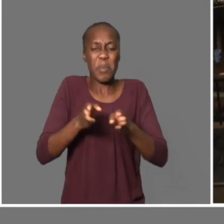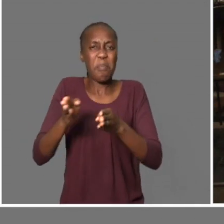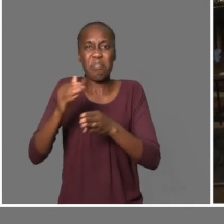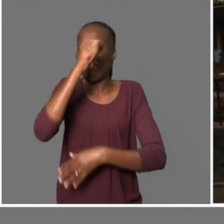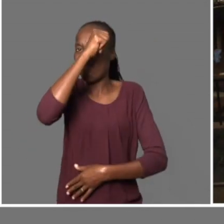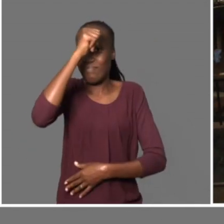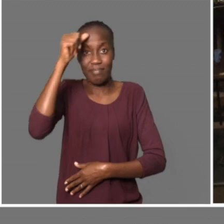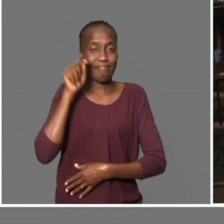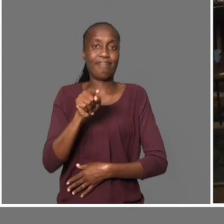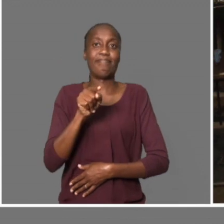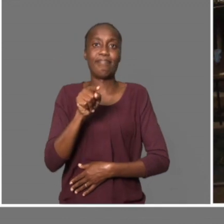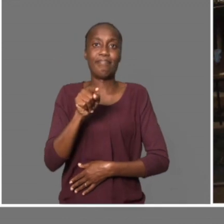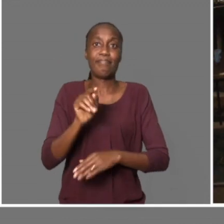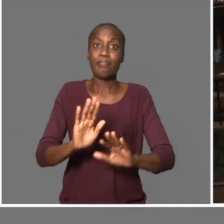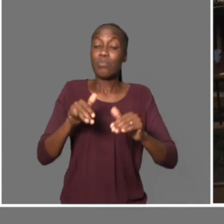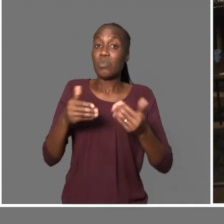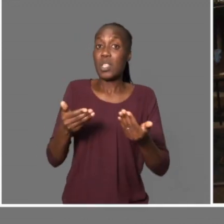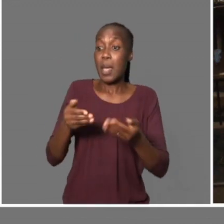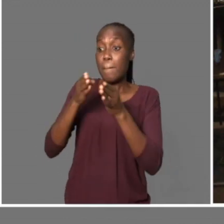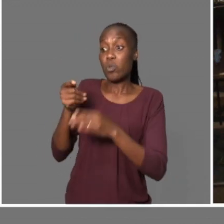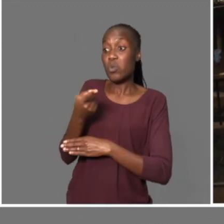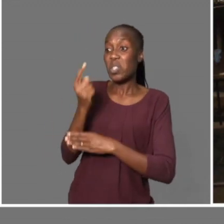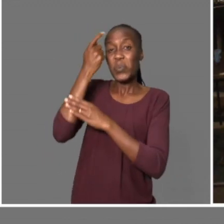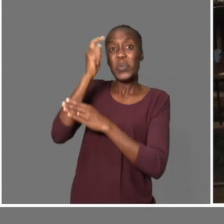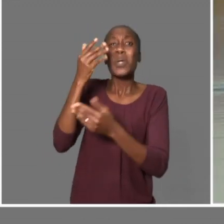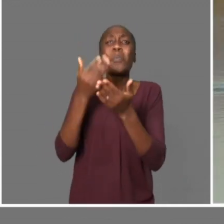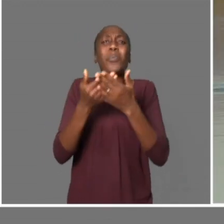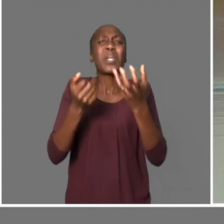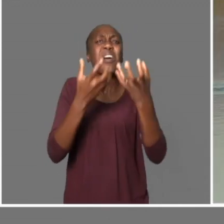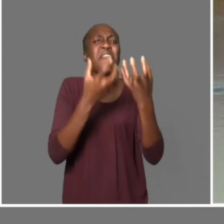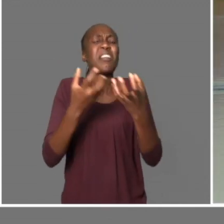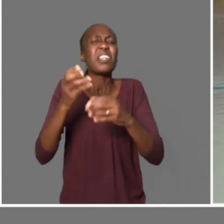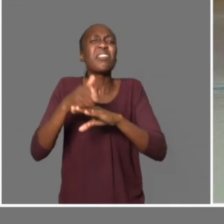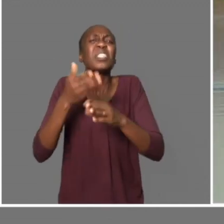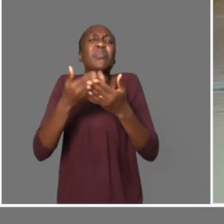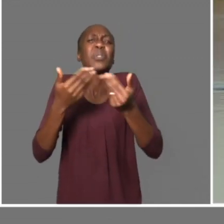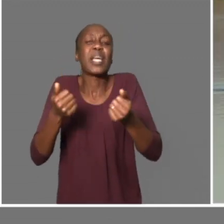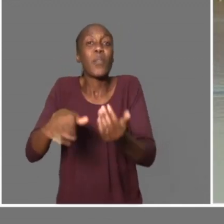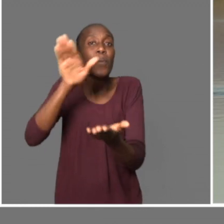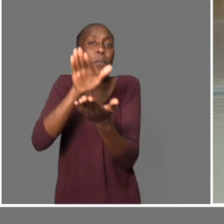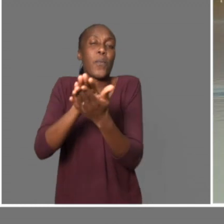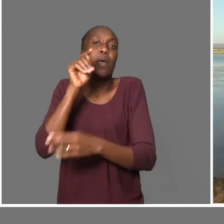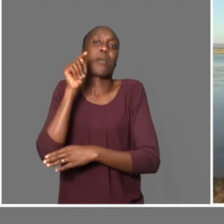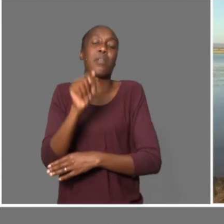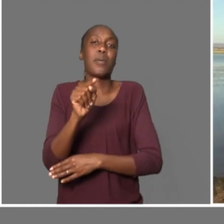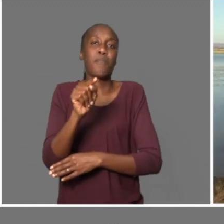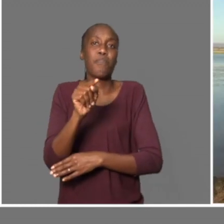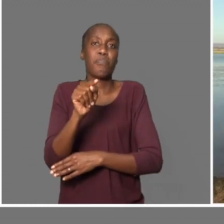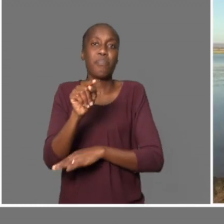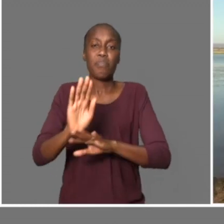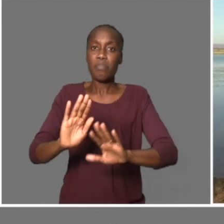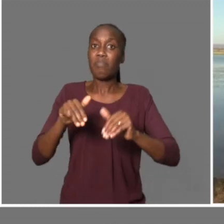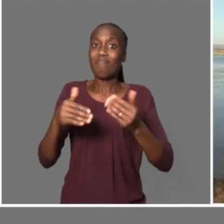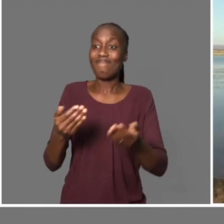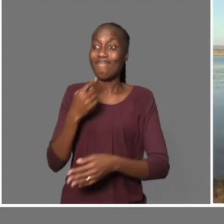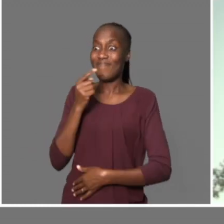Então, a sua reprodução torna-se eficaz. O os pescadores não sabem são os motivos